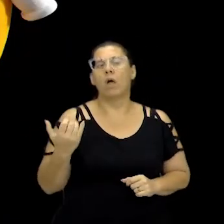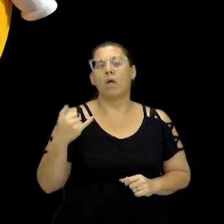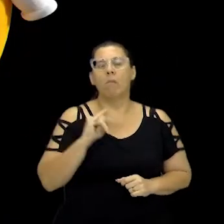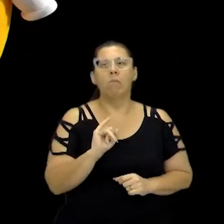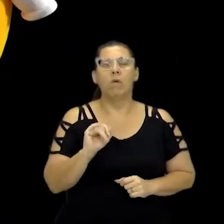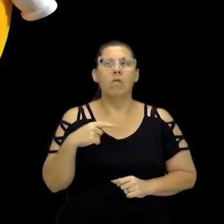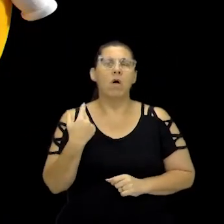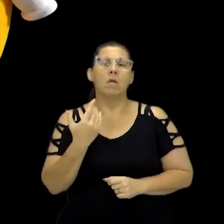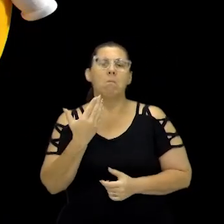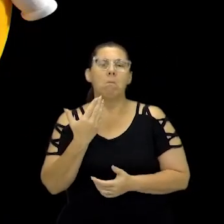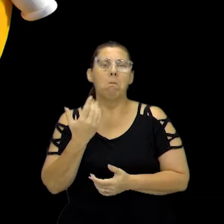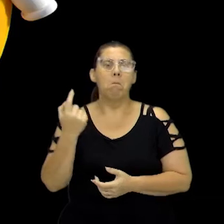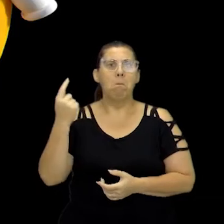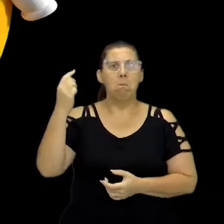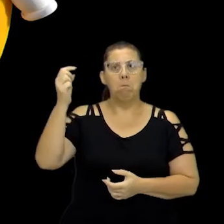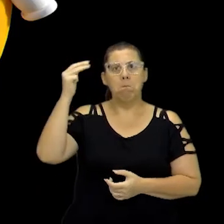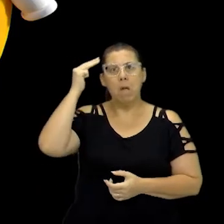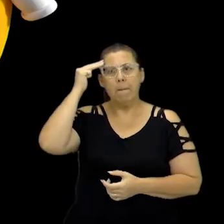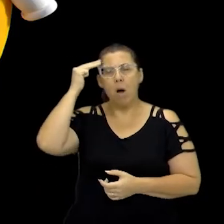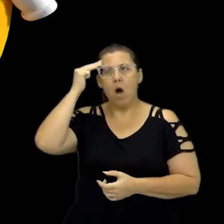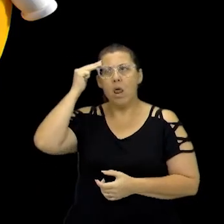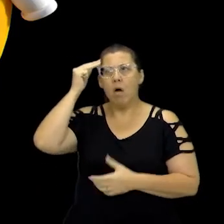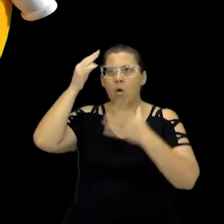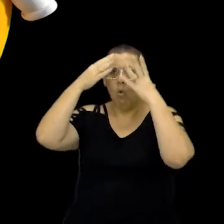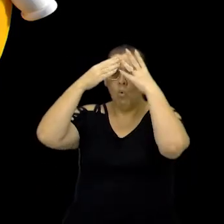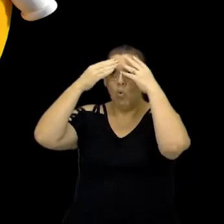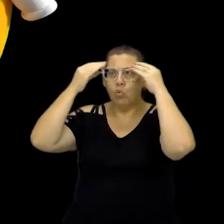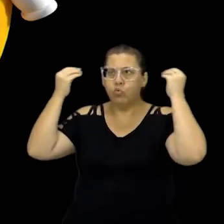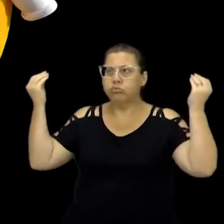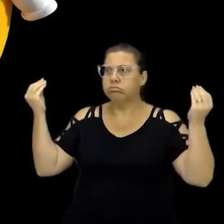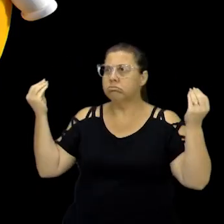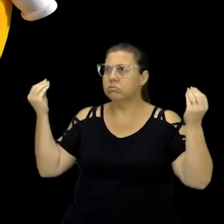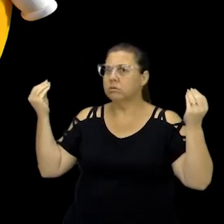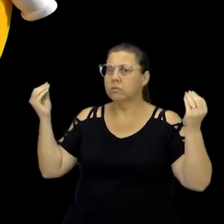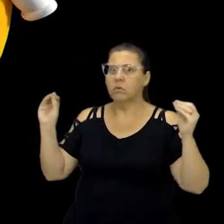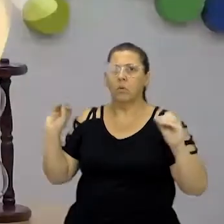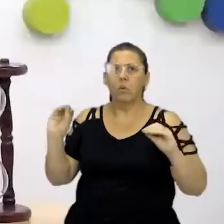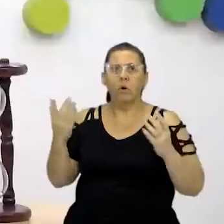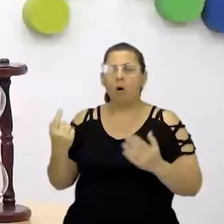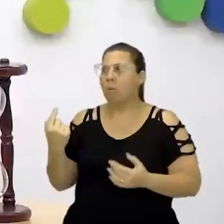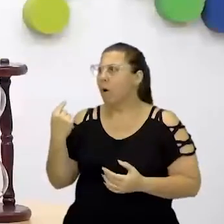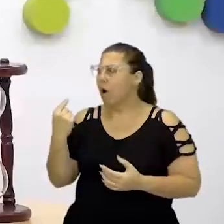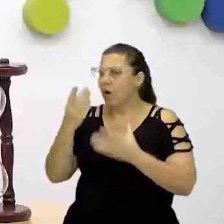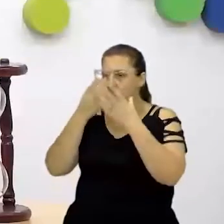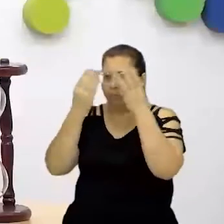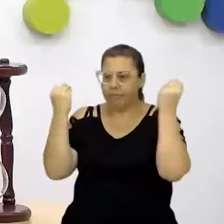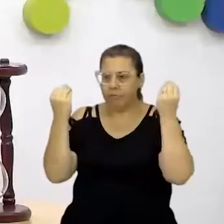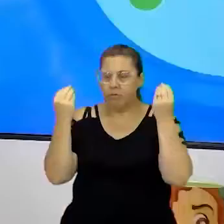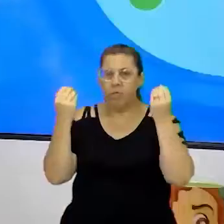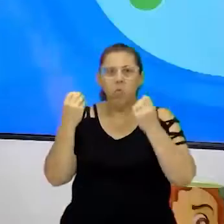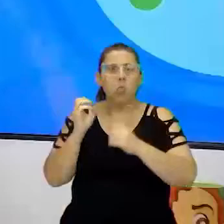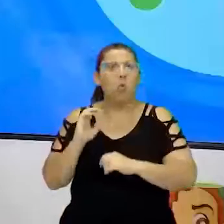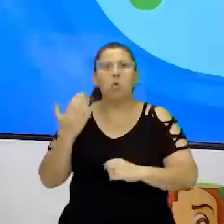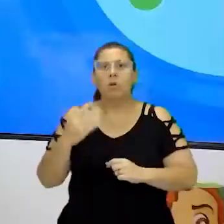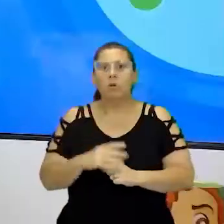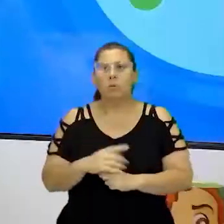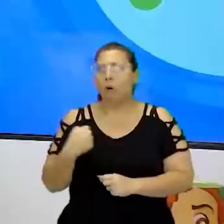aconteceria se perdêssemos a memória de tudo o que foi feito no passado? E aí, hein? A gente